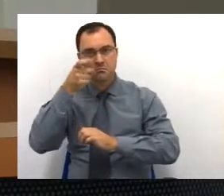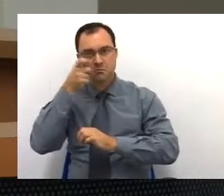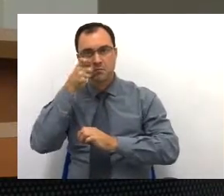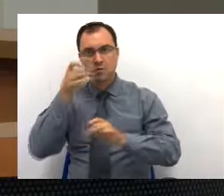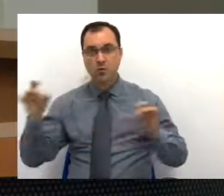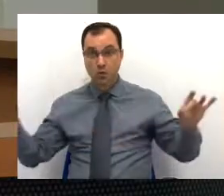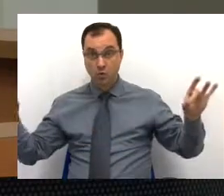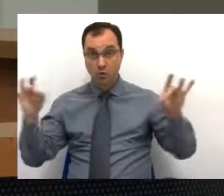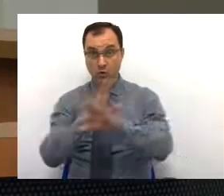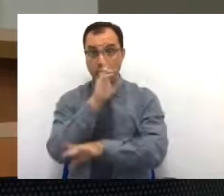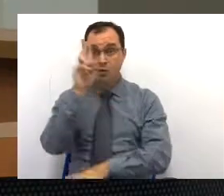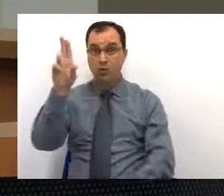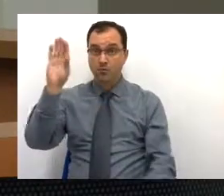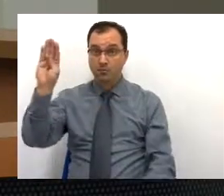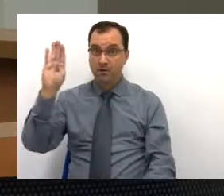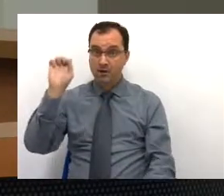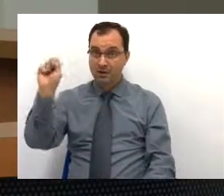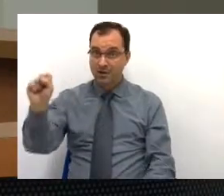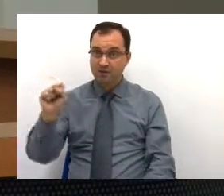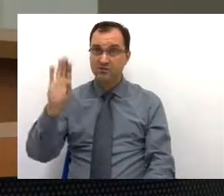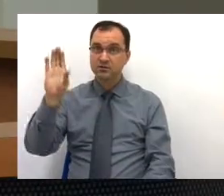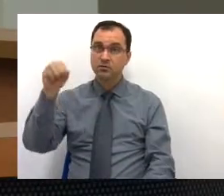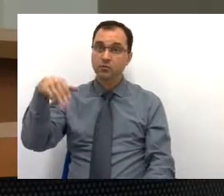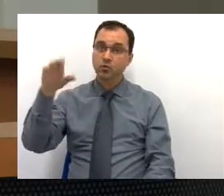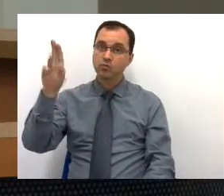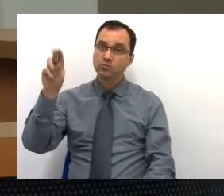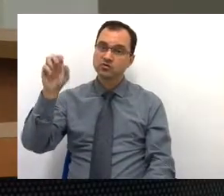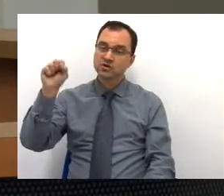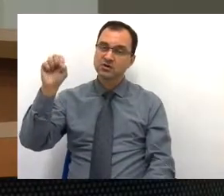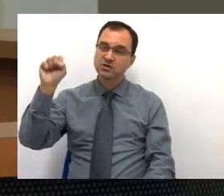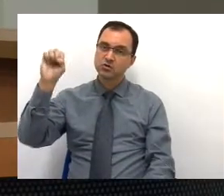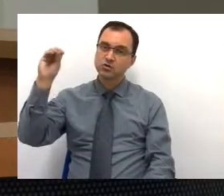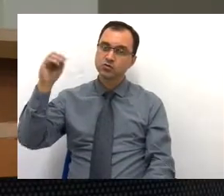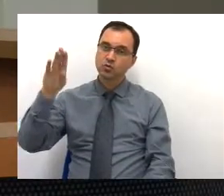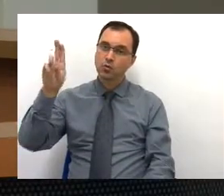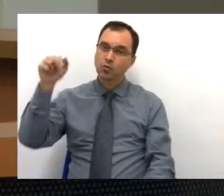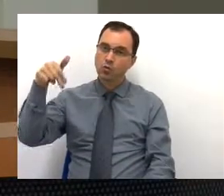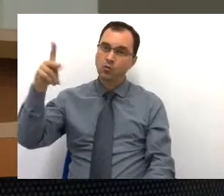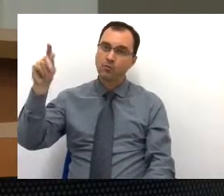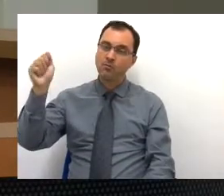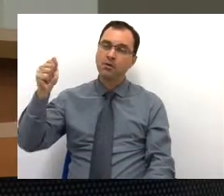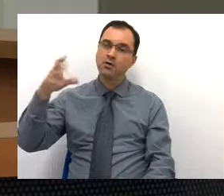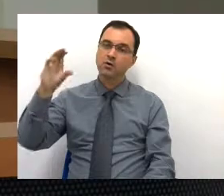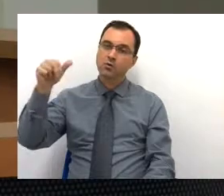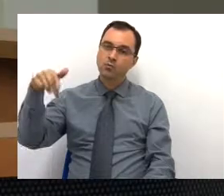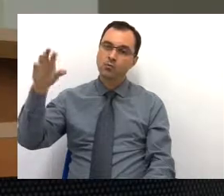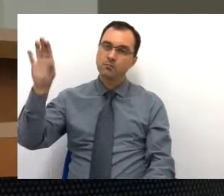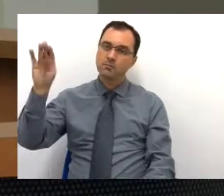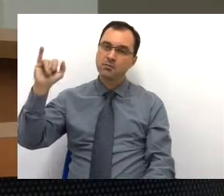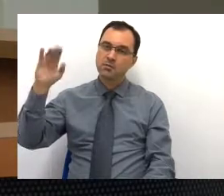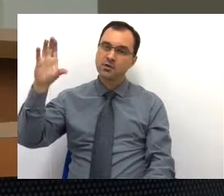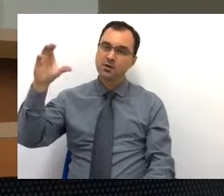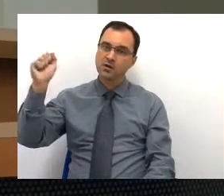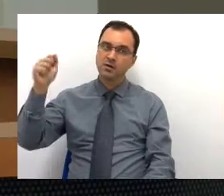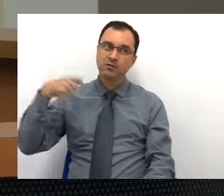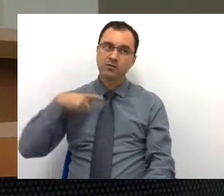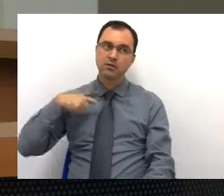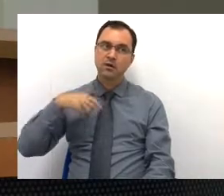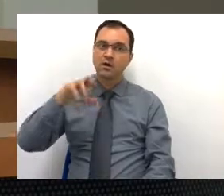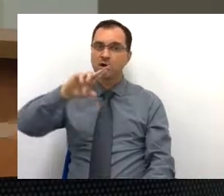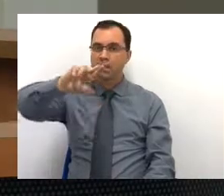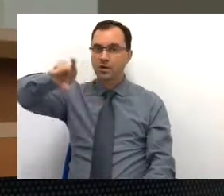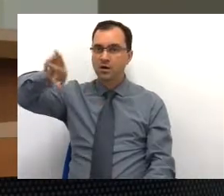conclusão da UBS Nova Bom Sucesso, da UPA Paulista, da UPA Cumbica. Temos alguns em